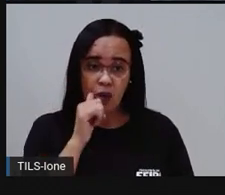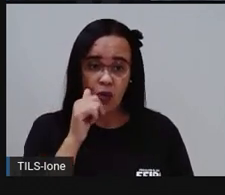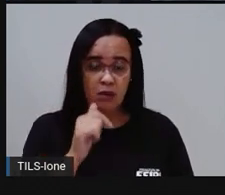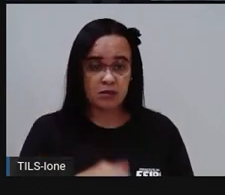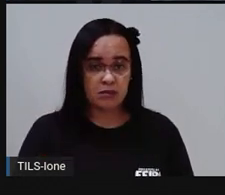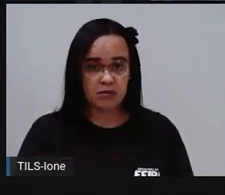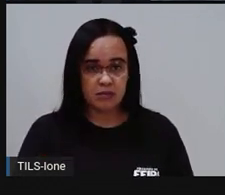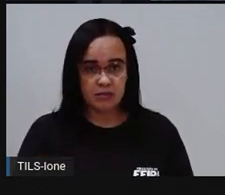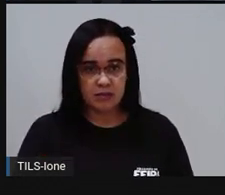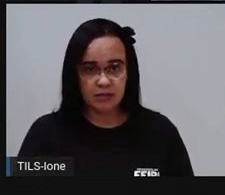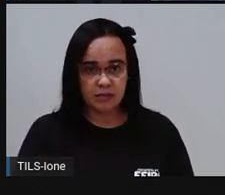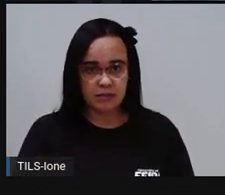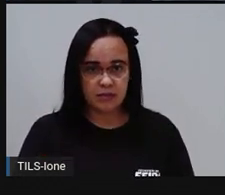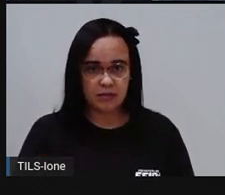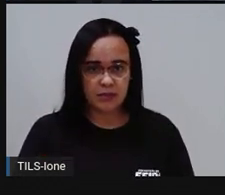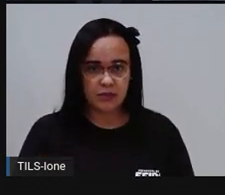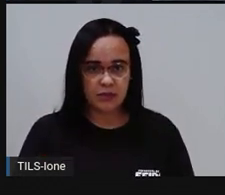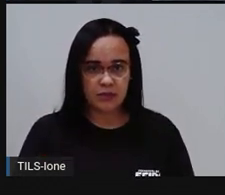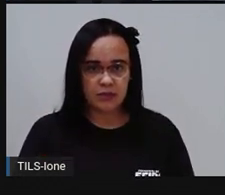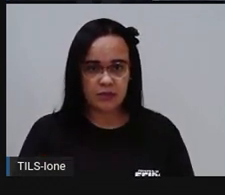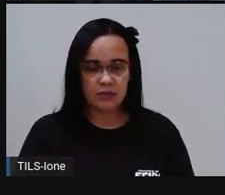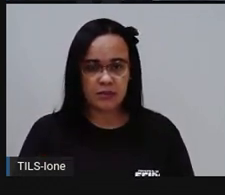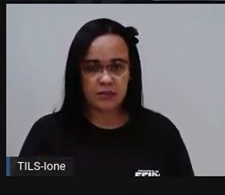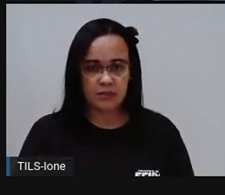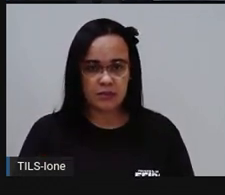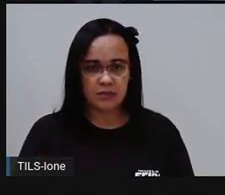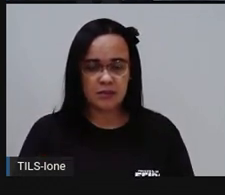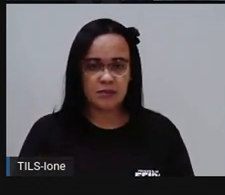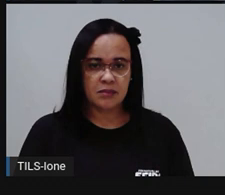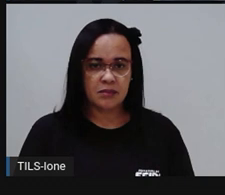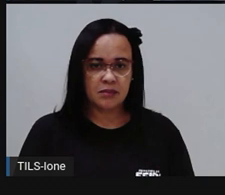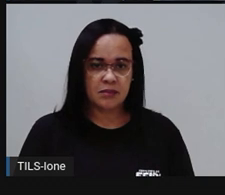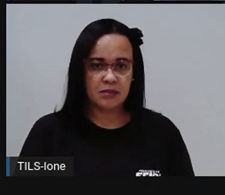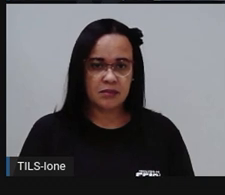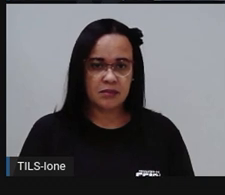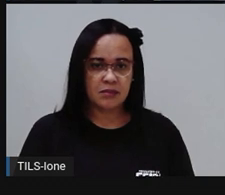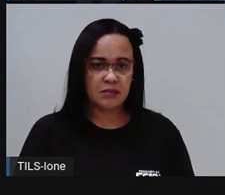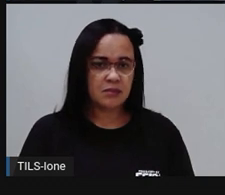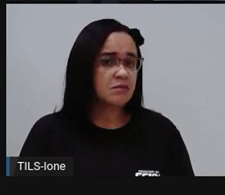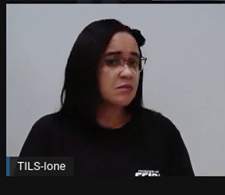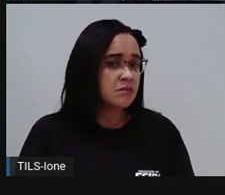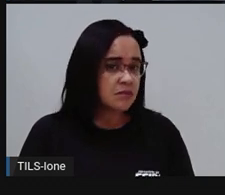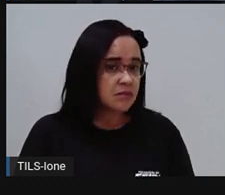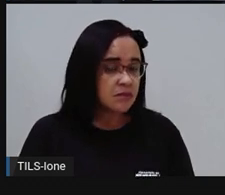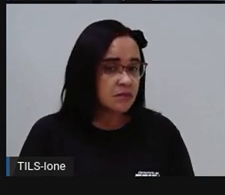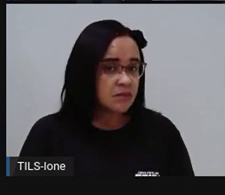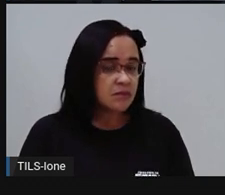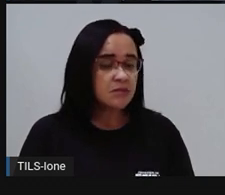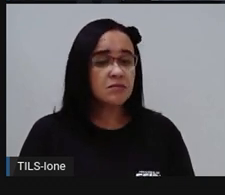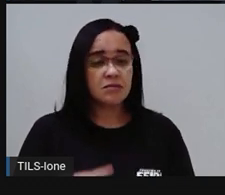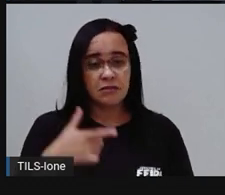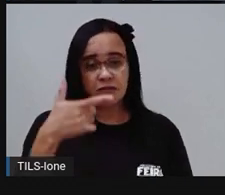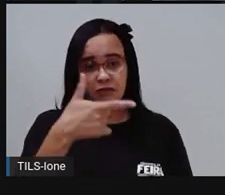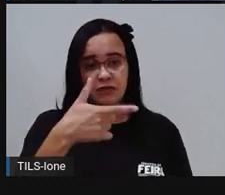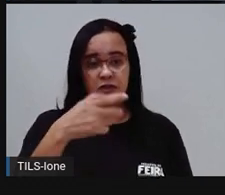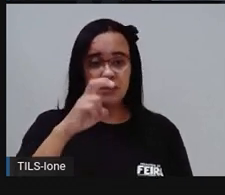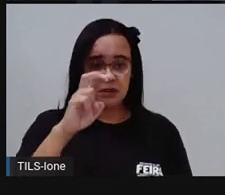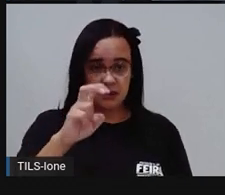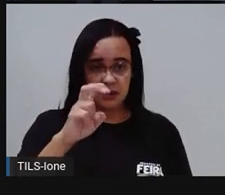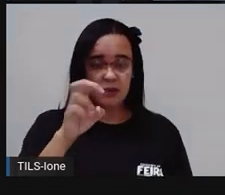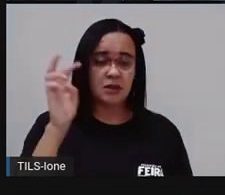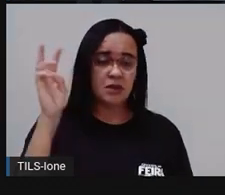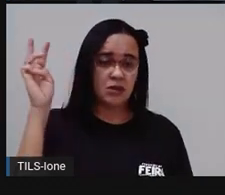Ó, a gente vem na retinha maior, na barra maior. Eles consumiram quanto em maio? 25 metros